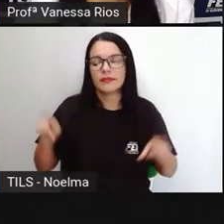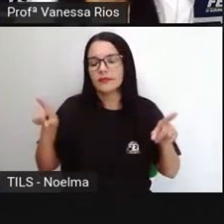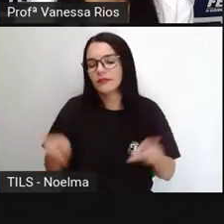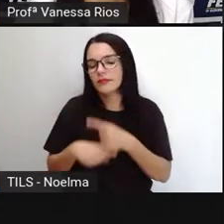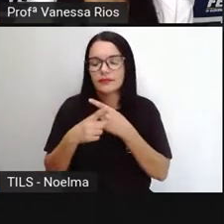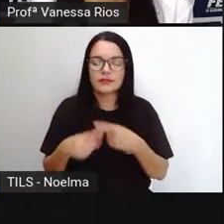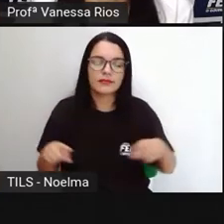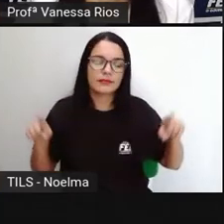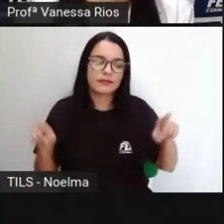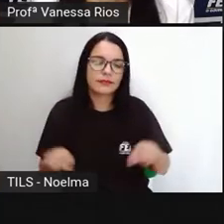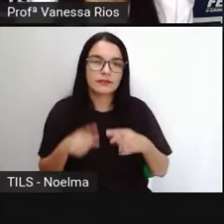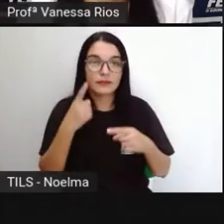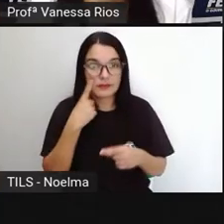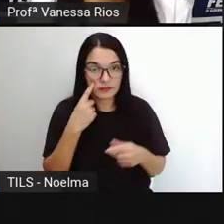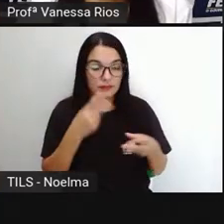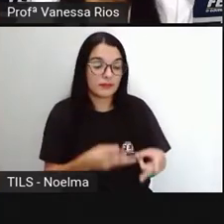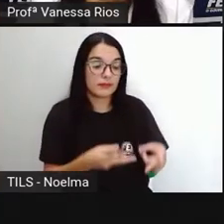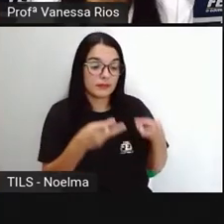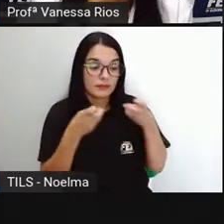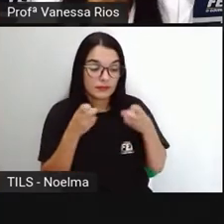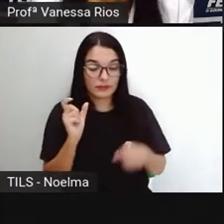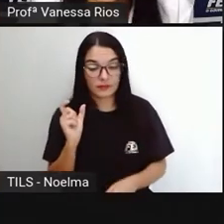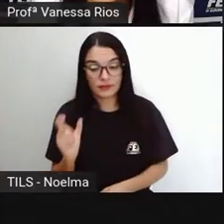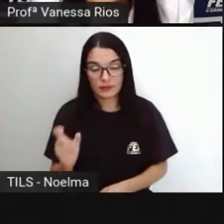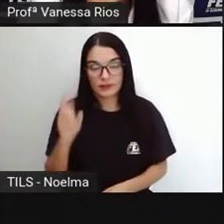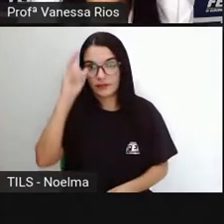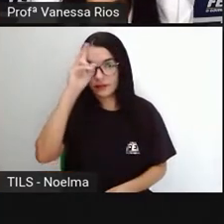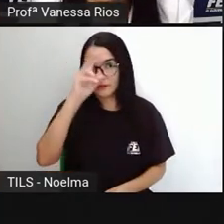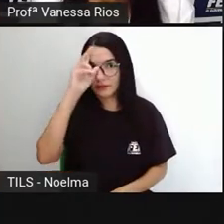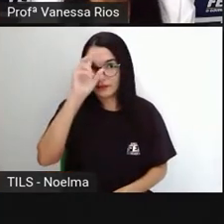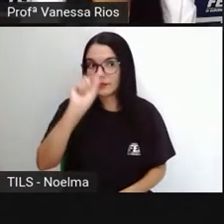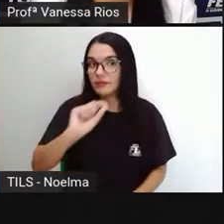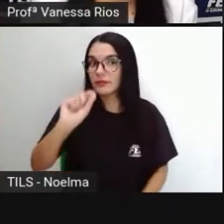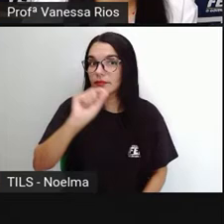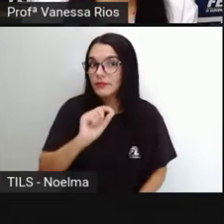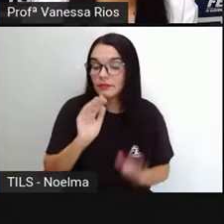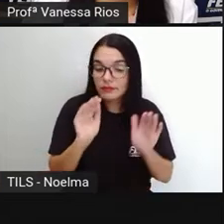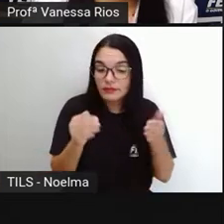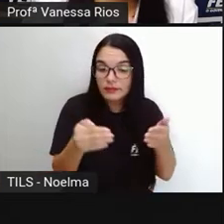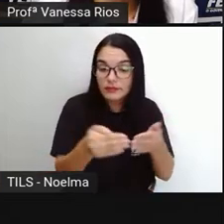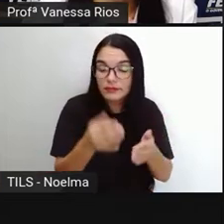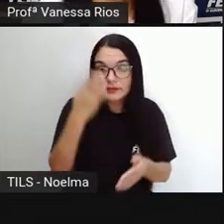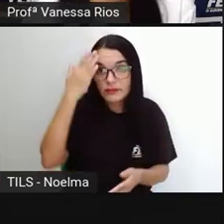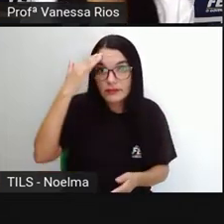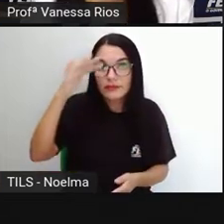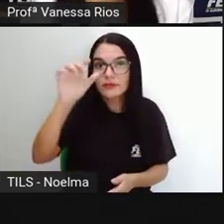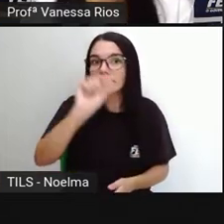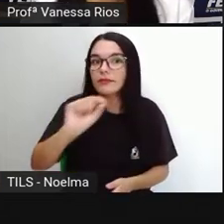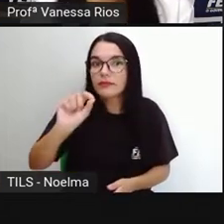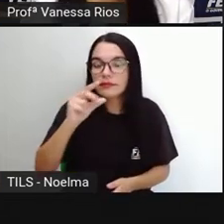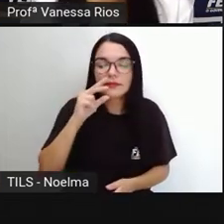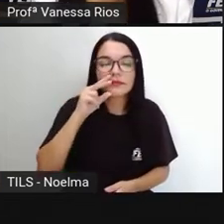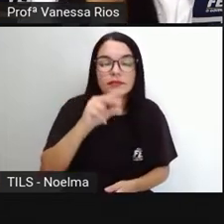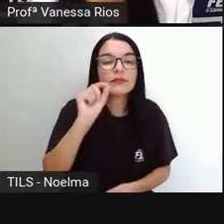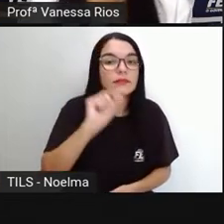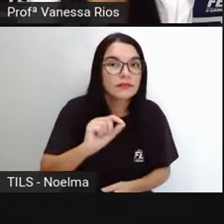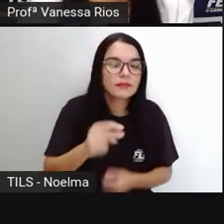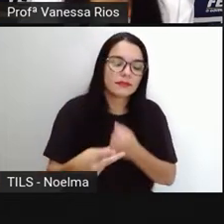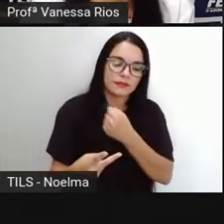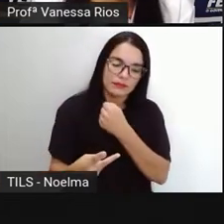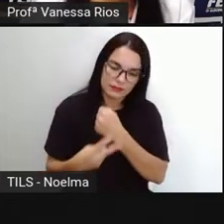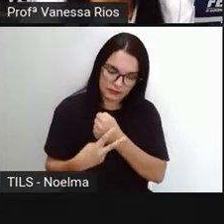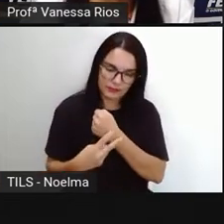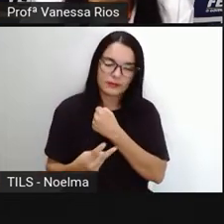observar as palavras que o compõem, lembrando aí que o nosso foco principal é observar justamente os